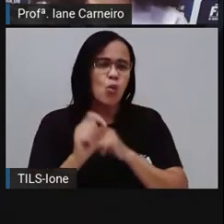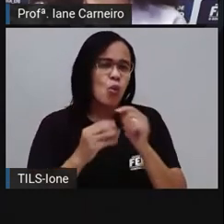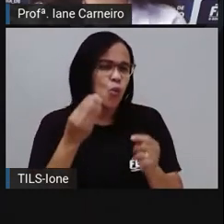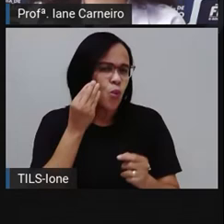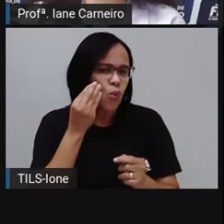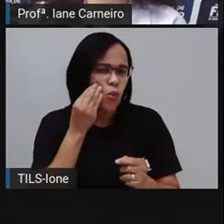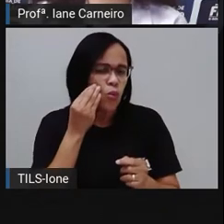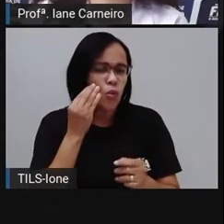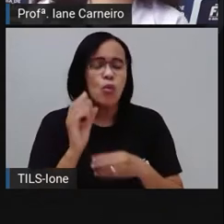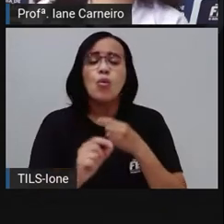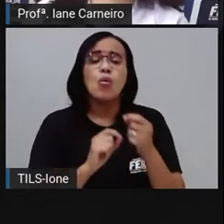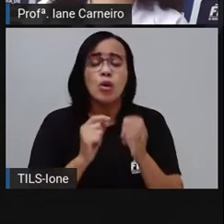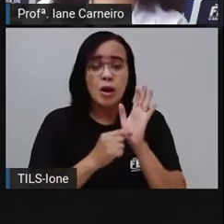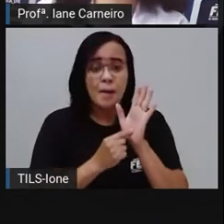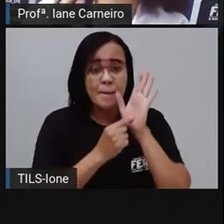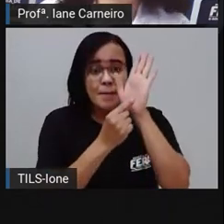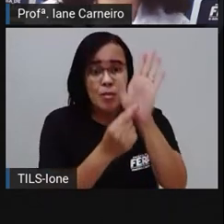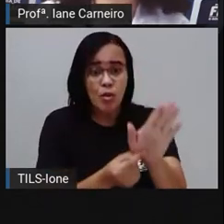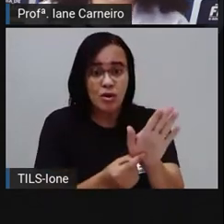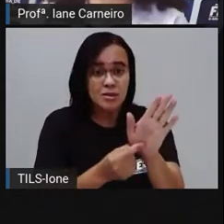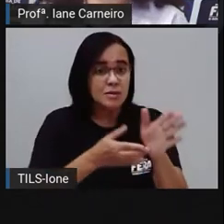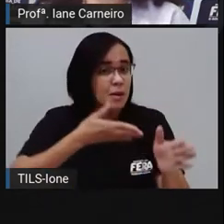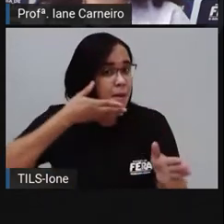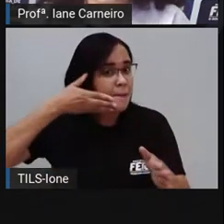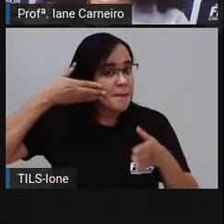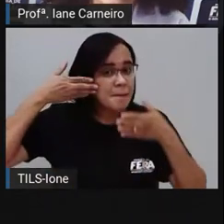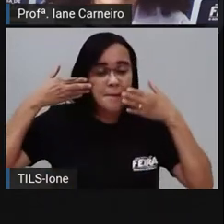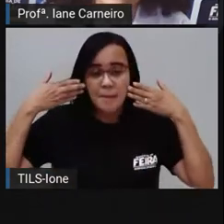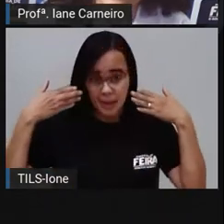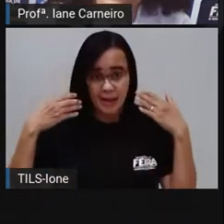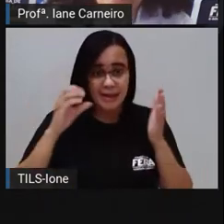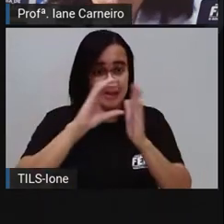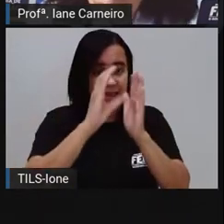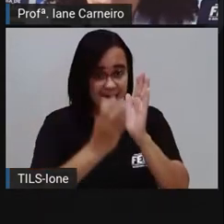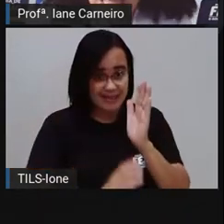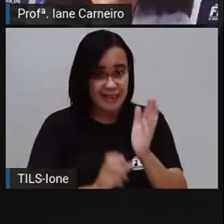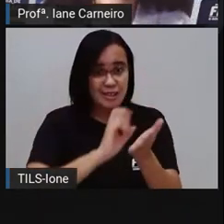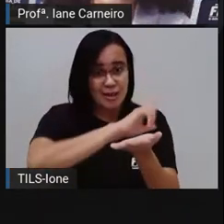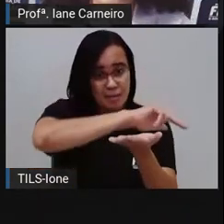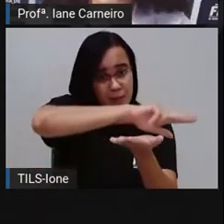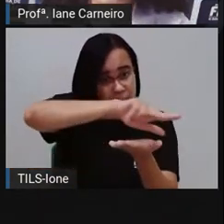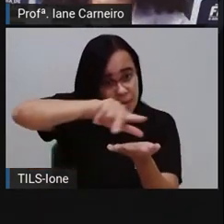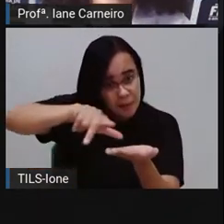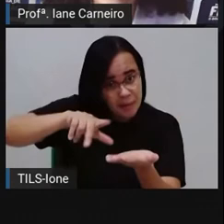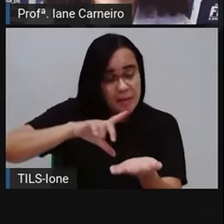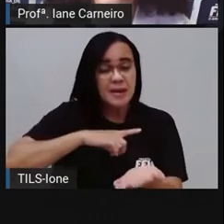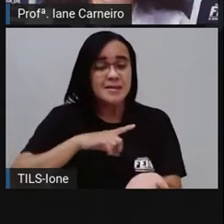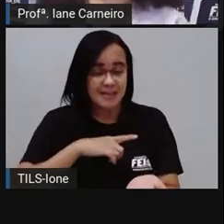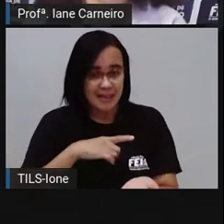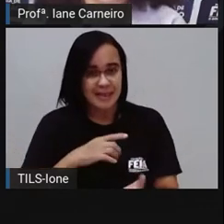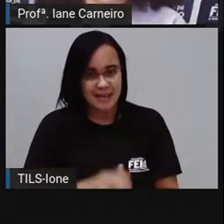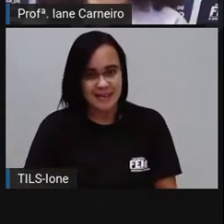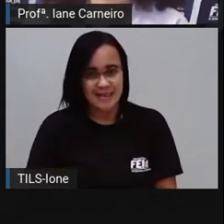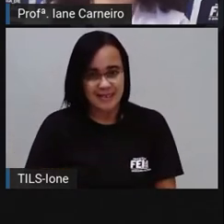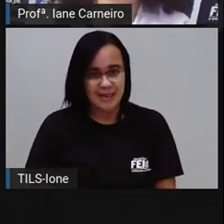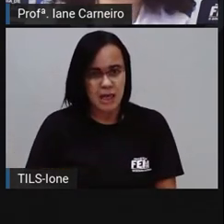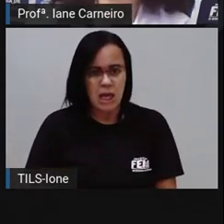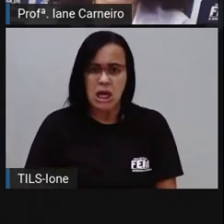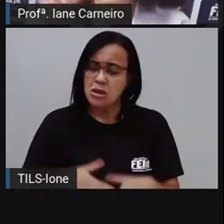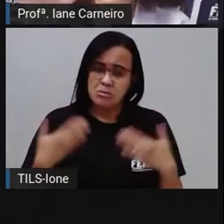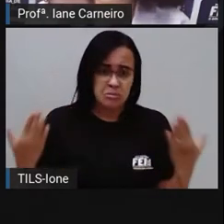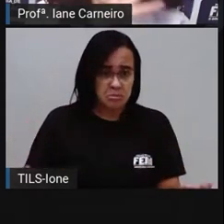da pele das pessoas, né? Então, mostrando essas características, tá bom? Aqui a gente não consegue dizer quem é